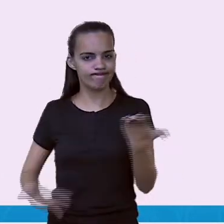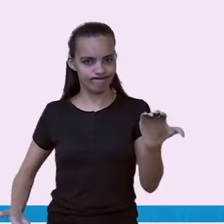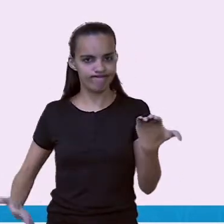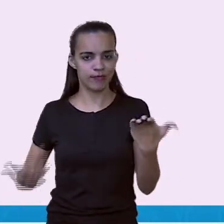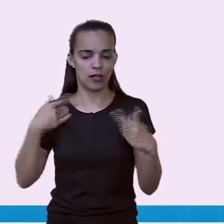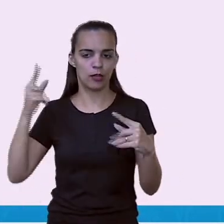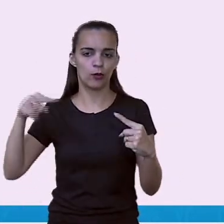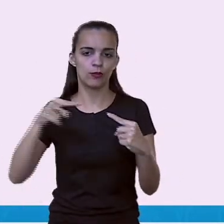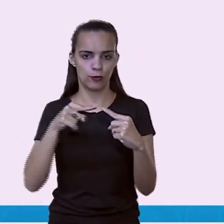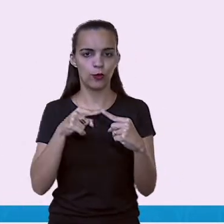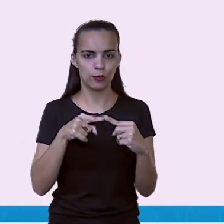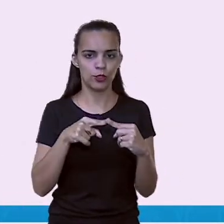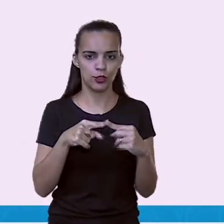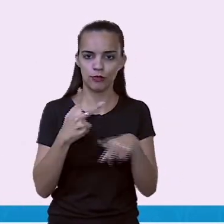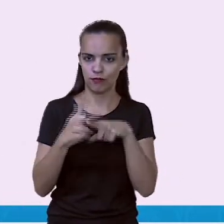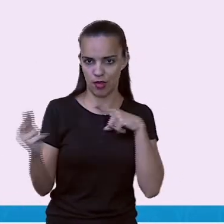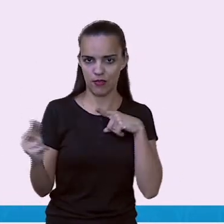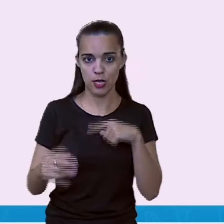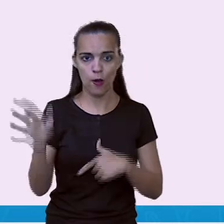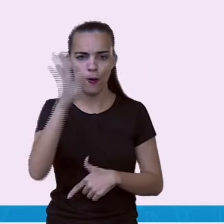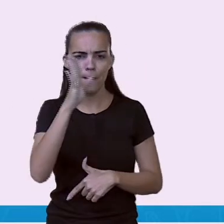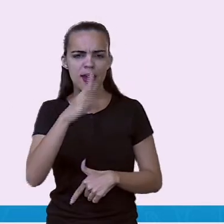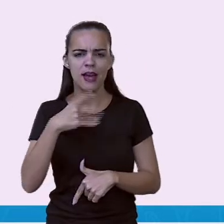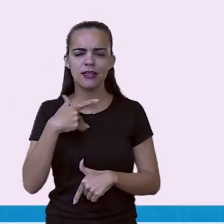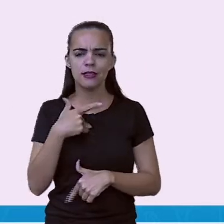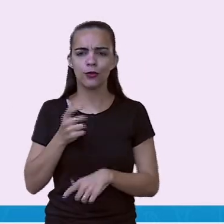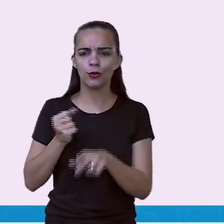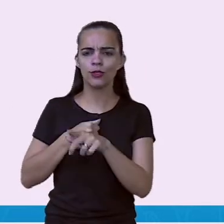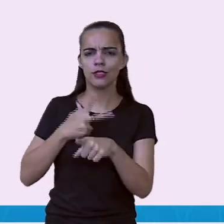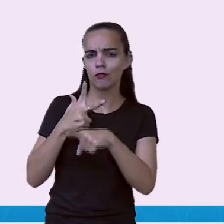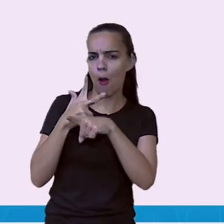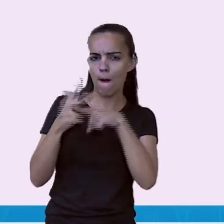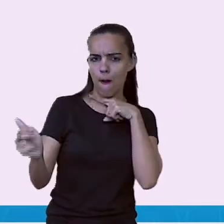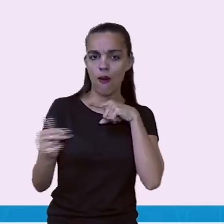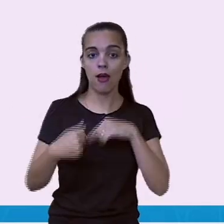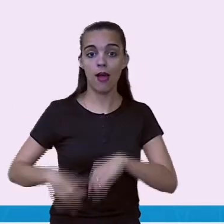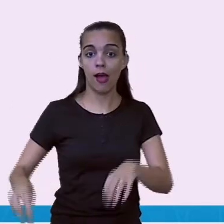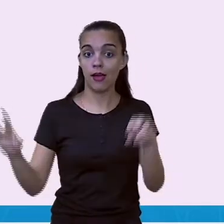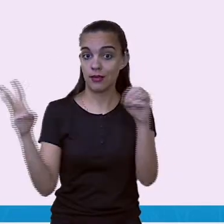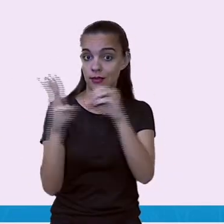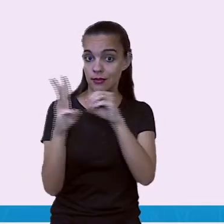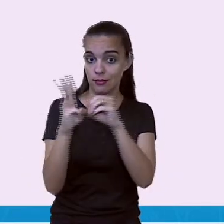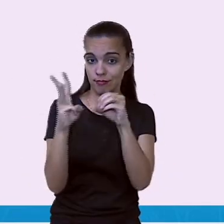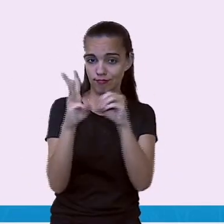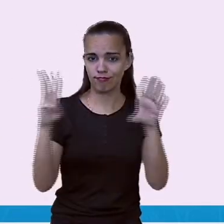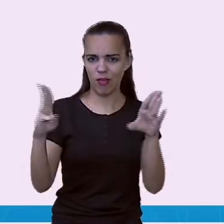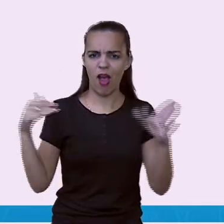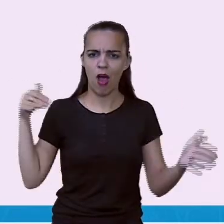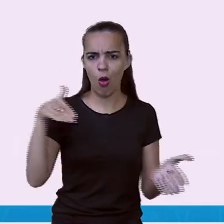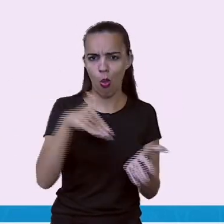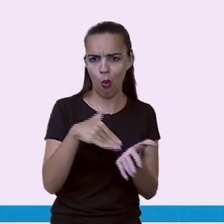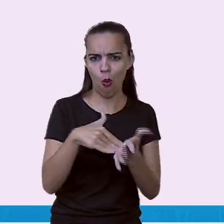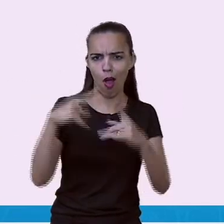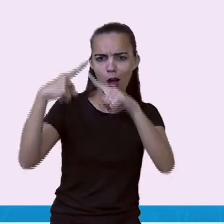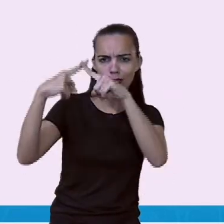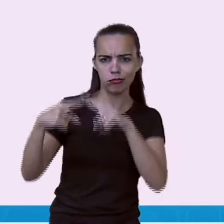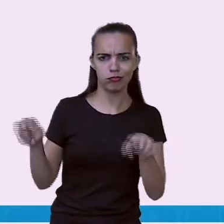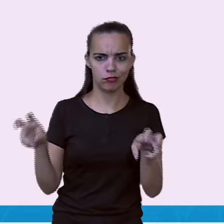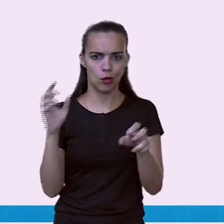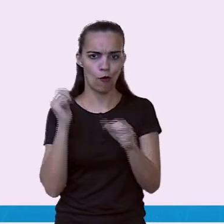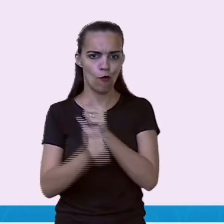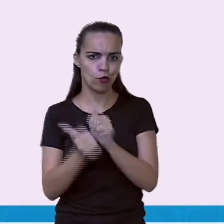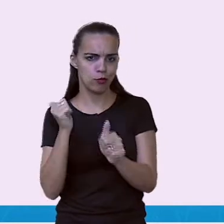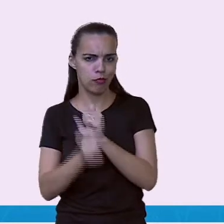eles por 3x0 na final, com bom futebol e várias estrelas. Foi a primeira Copa